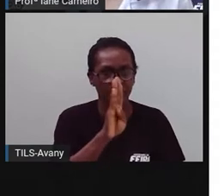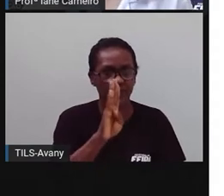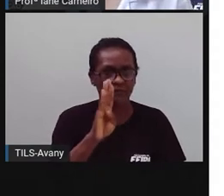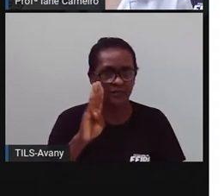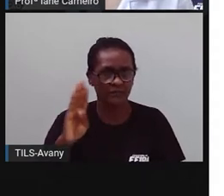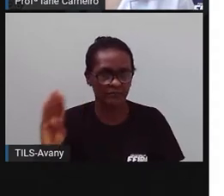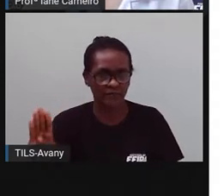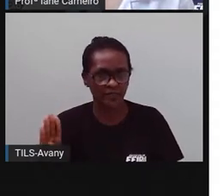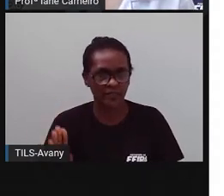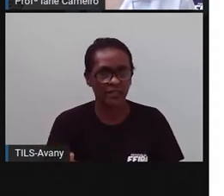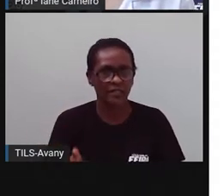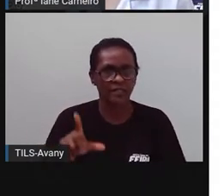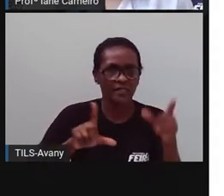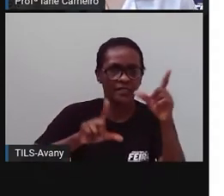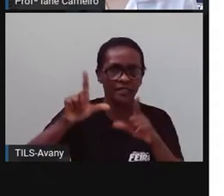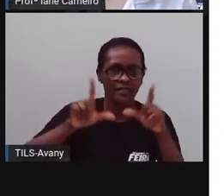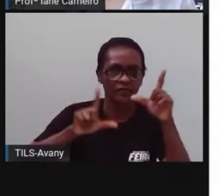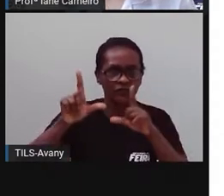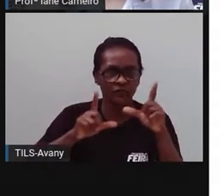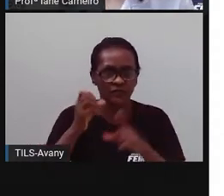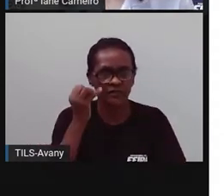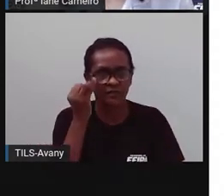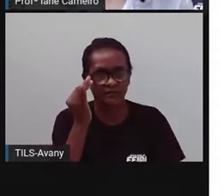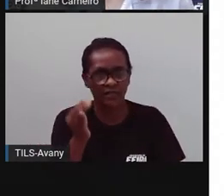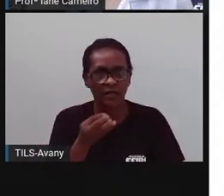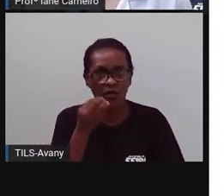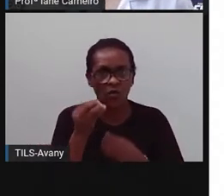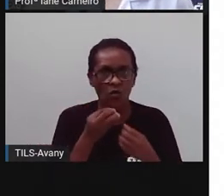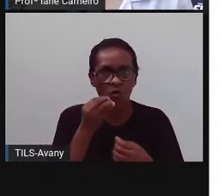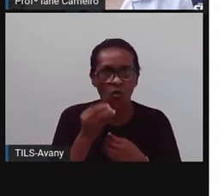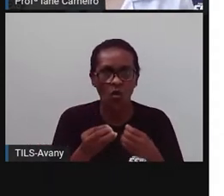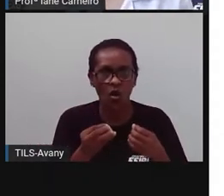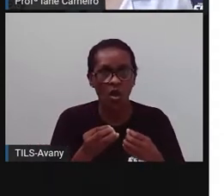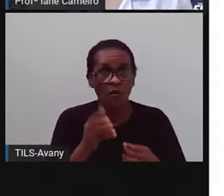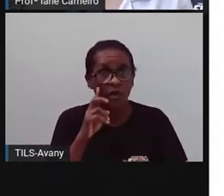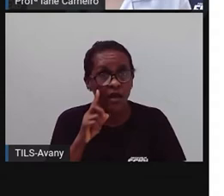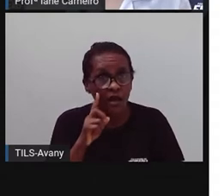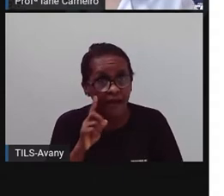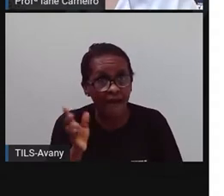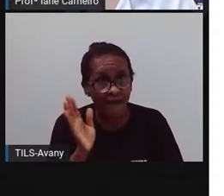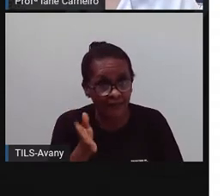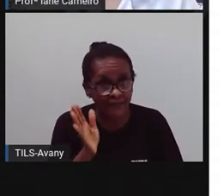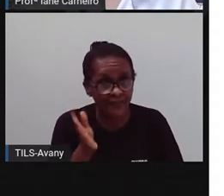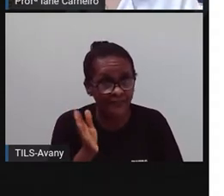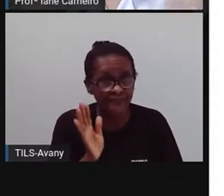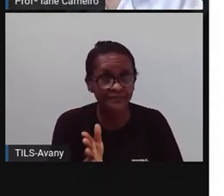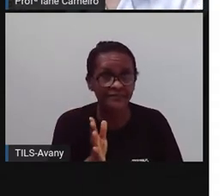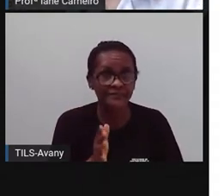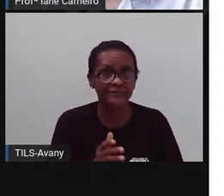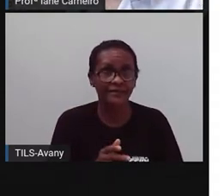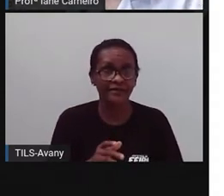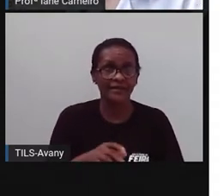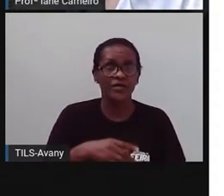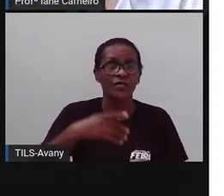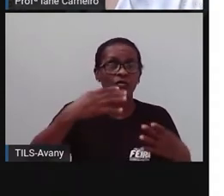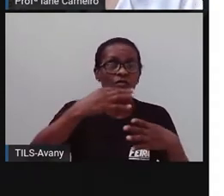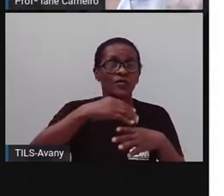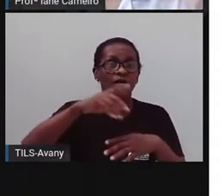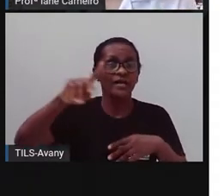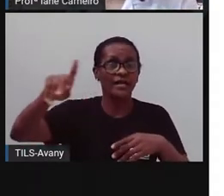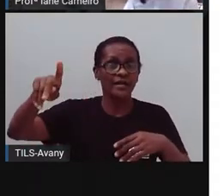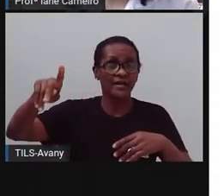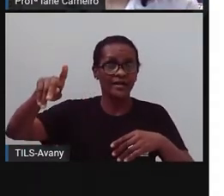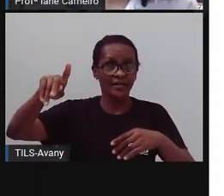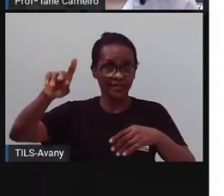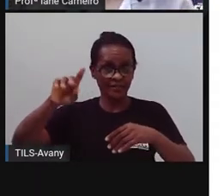pelas pessoas que estavam lá na casa, porque já tinham vindo aqui, pessoas imaginem que moram em outros estados, já tinham